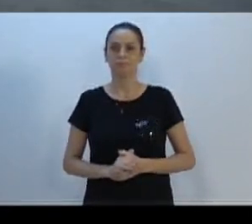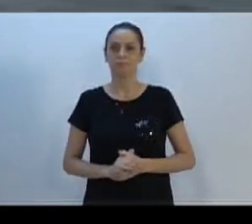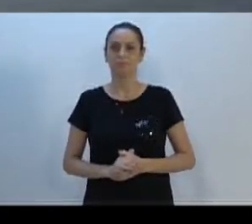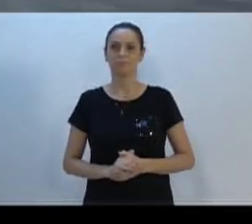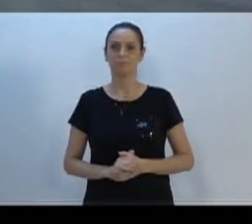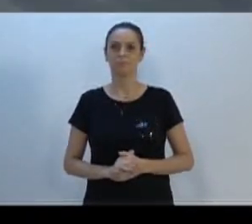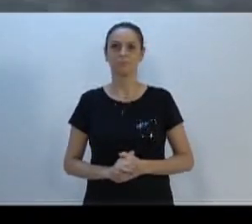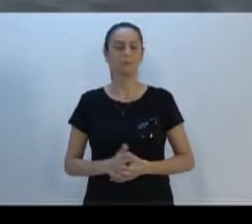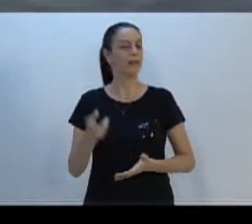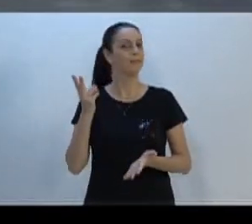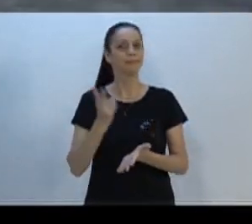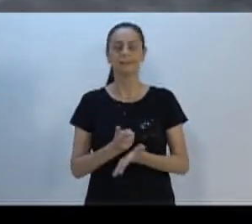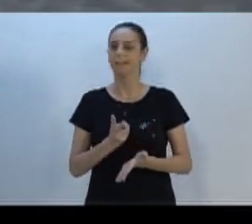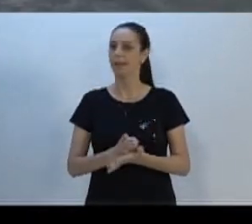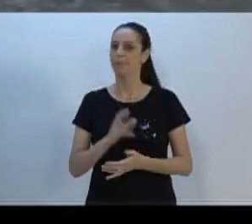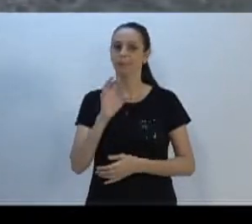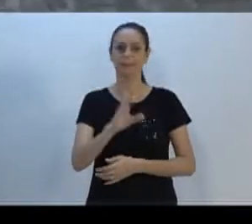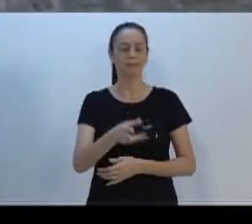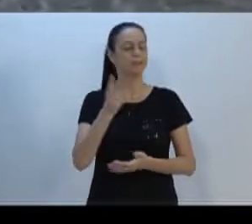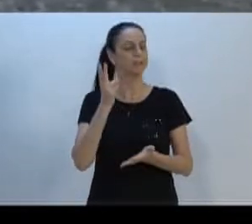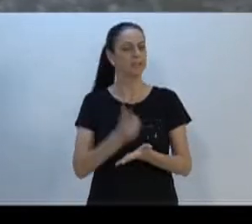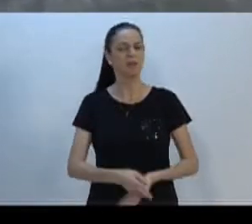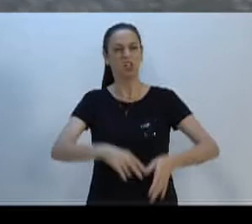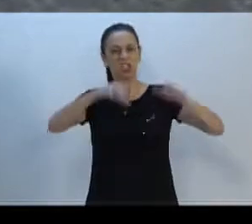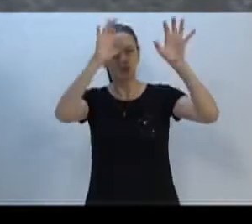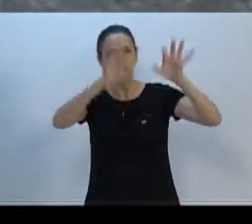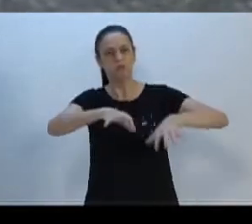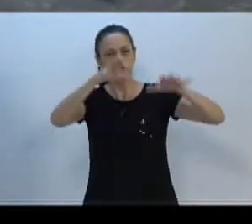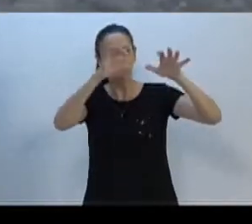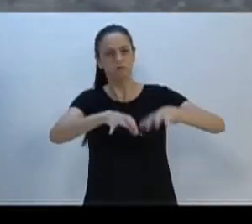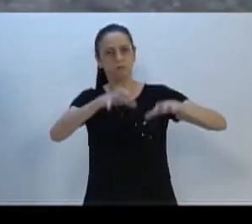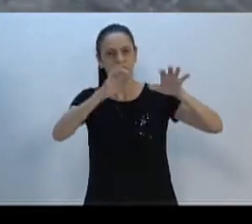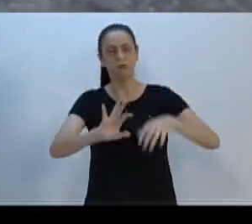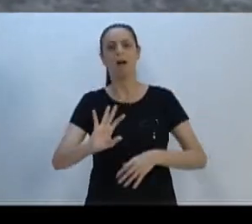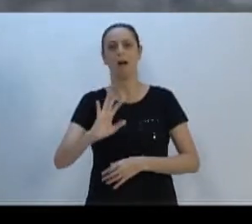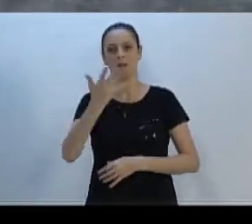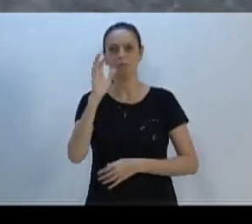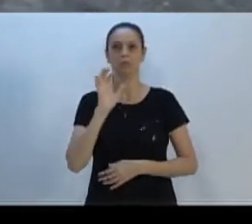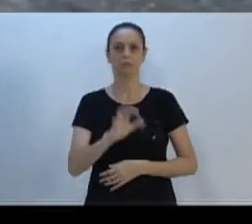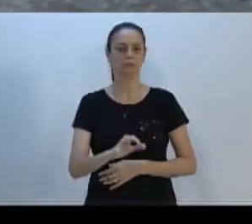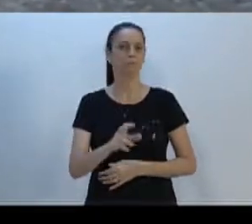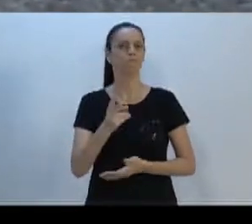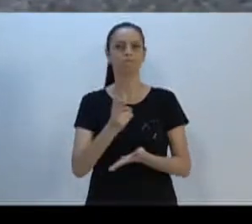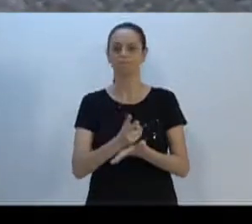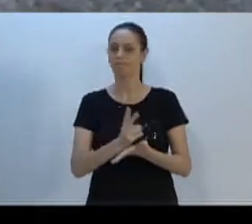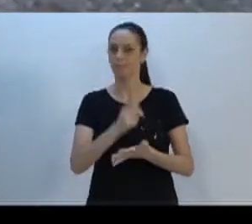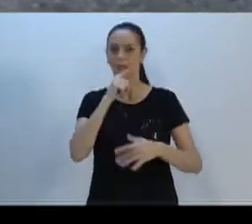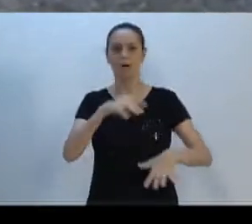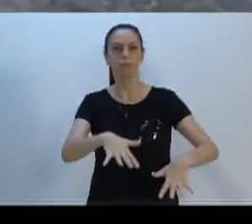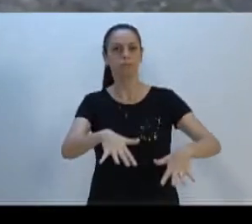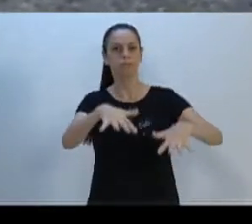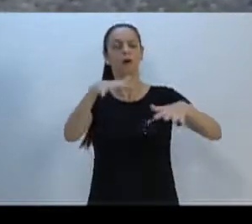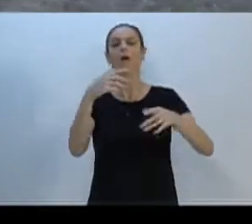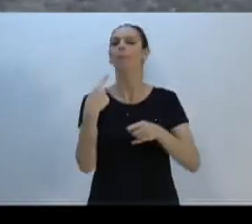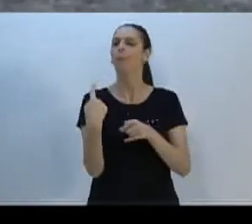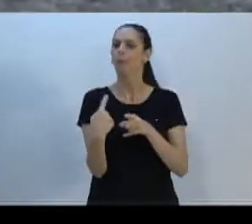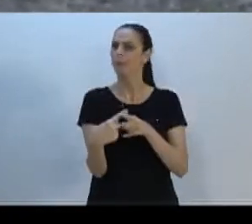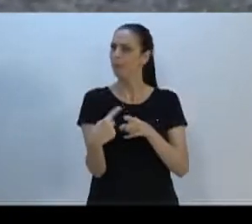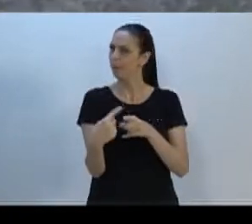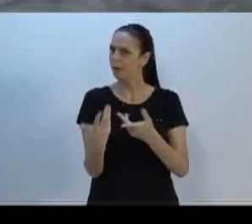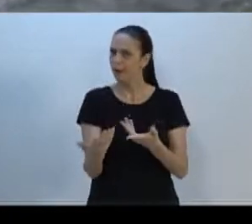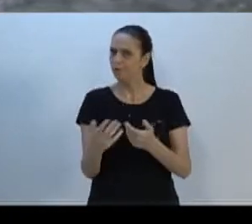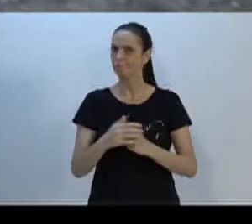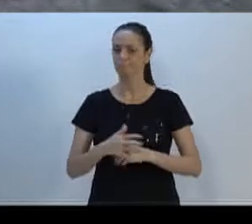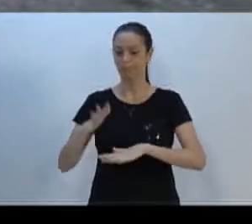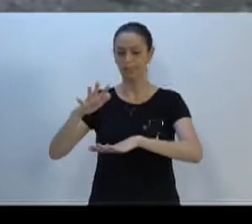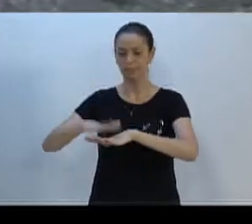Sempre essa história, quando chove bastante, fica assim. Tudo por conta de um, com a boca